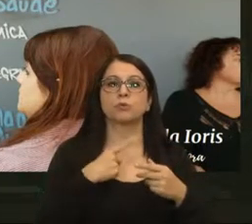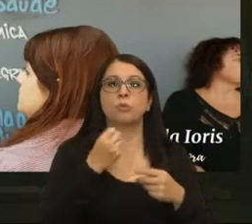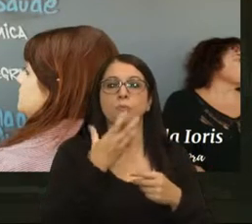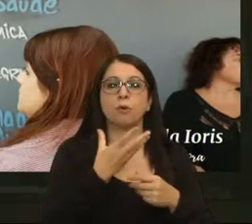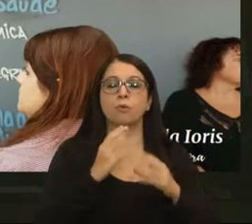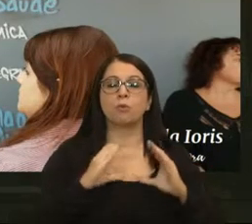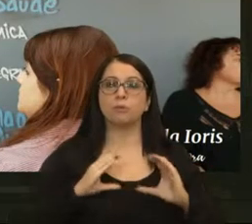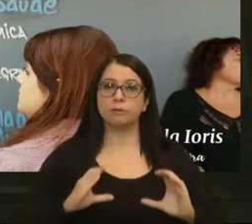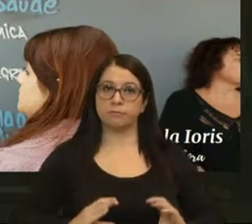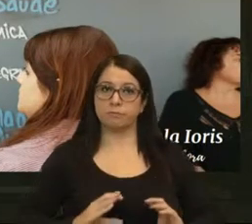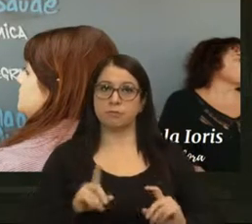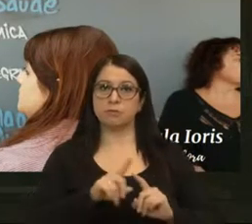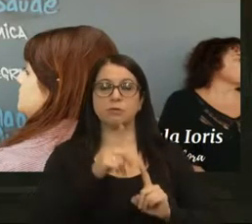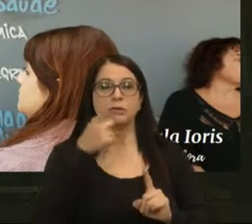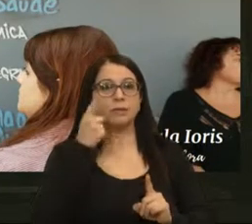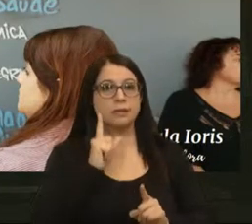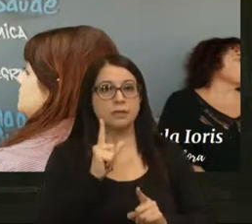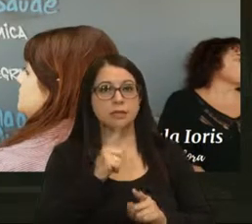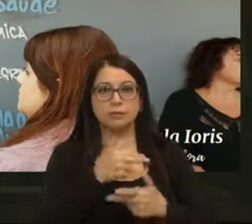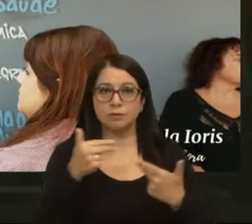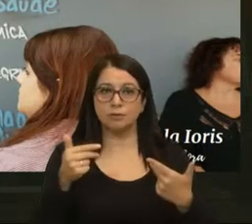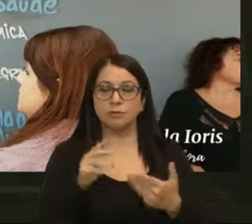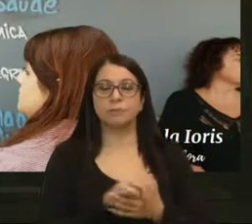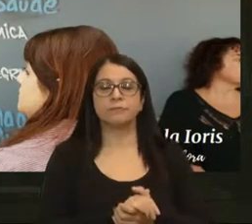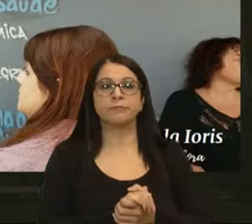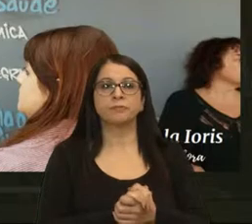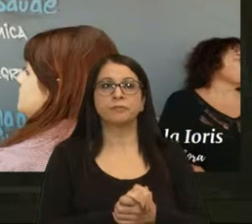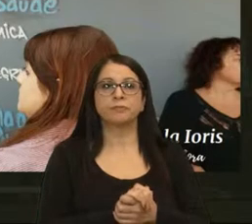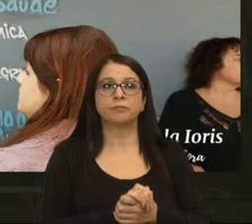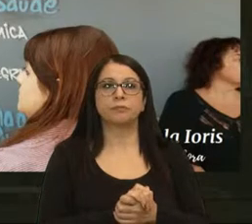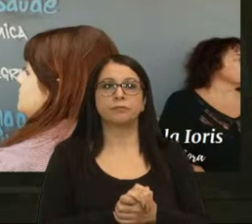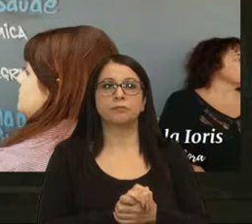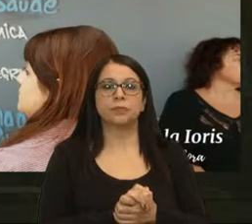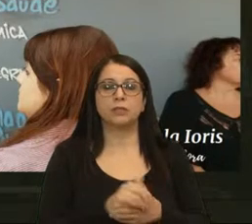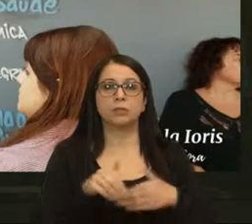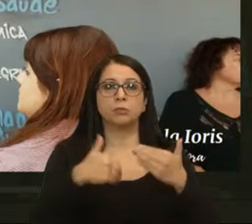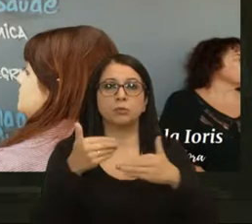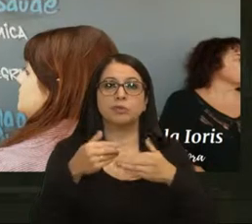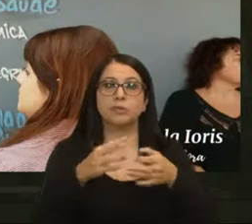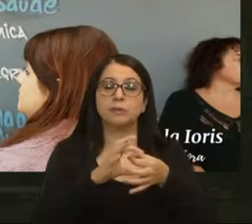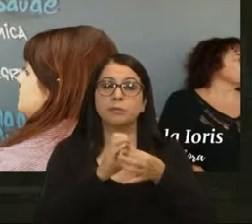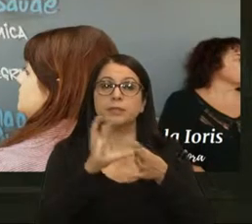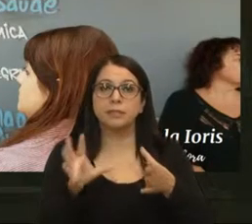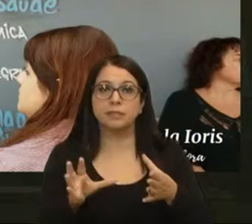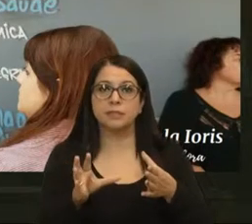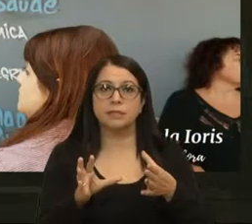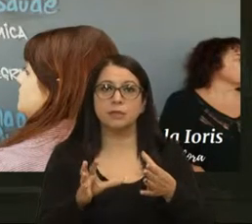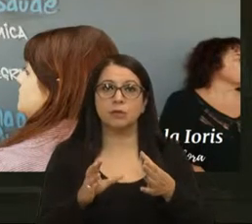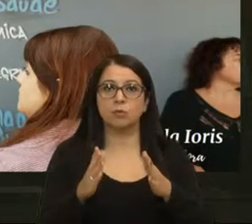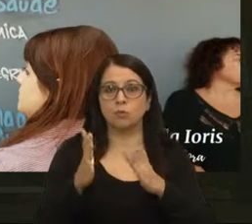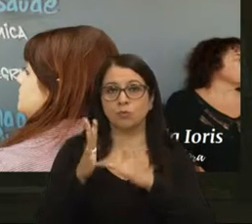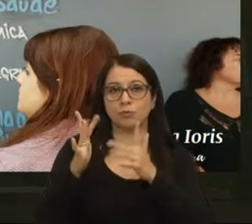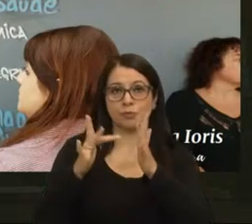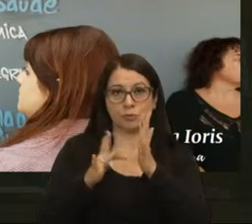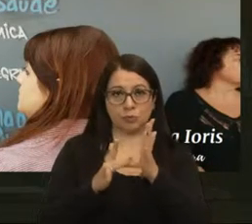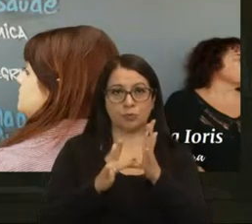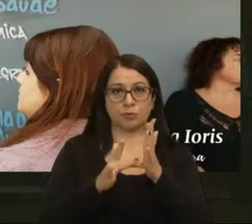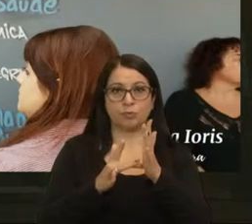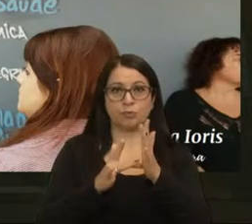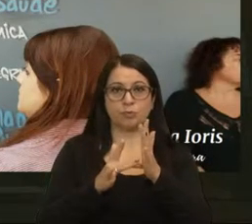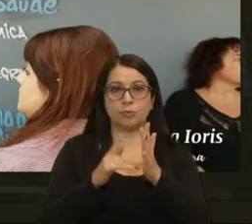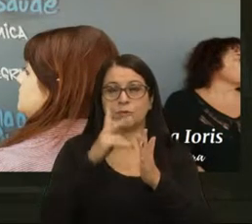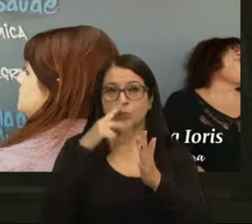bom comportamento, é que eles ganham as regalias, e a jornada de libertação com Cristo. Então, é